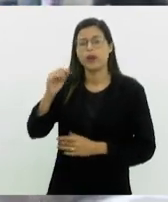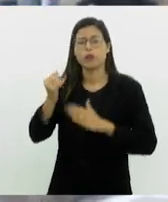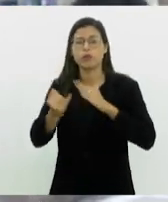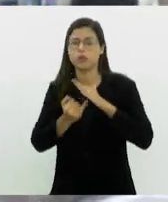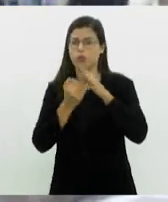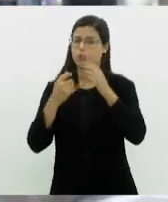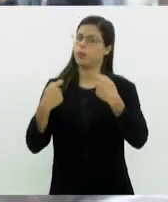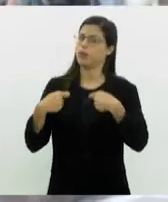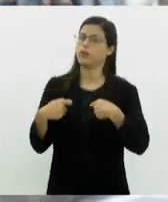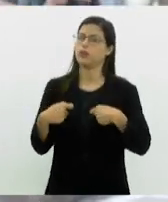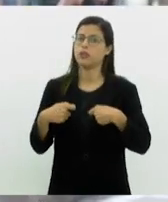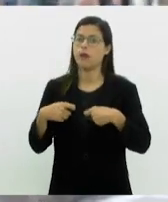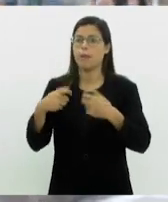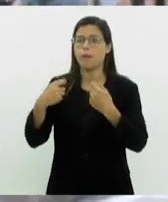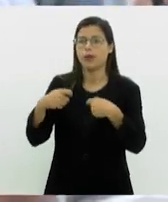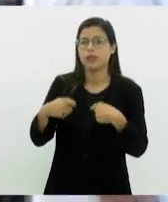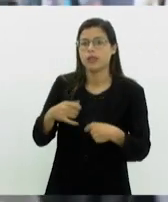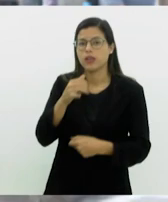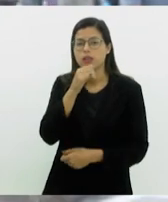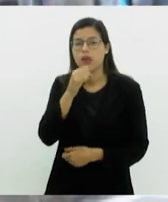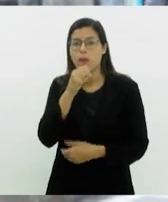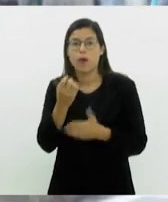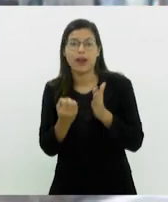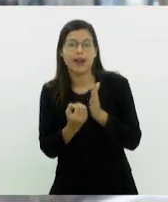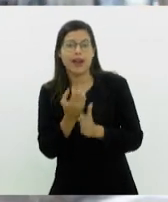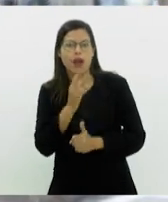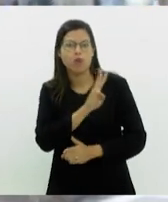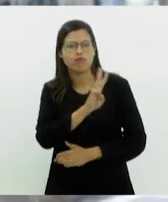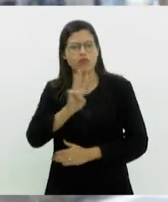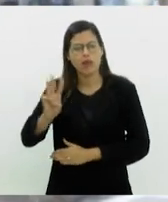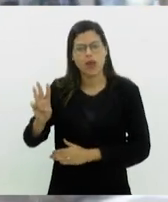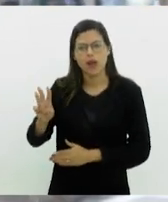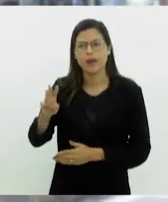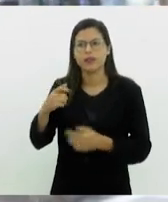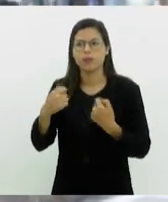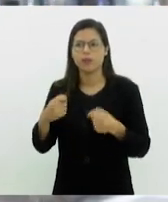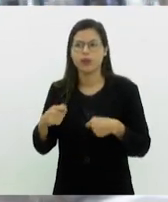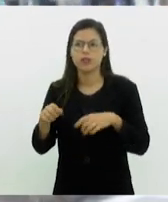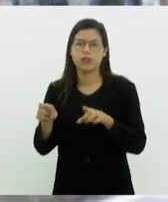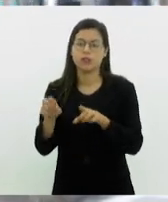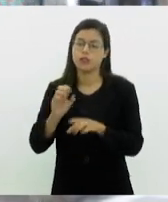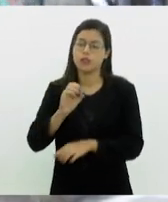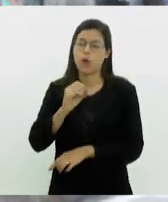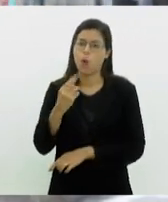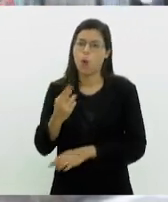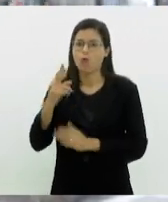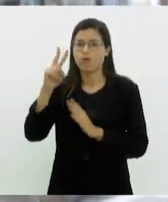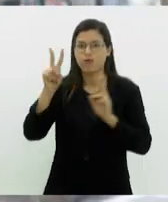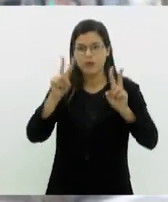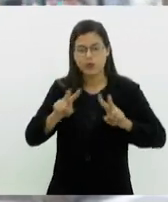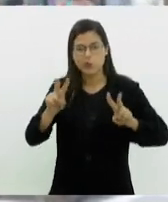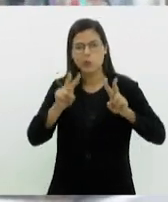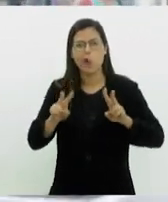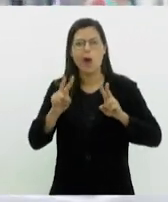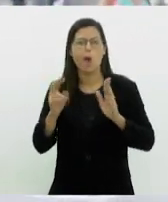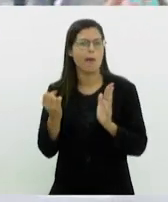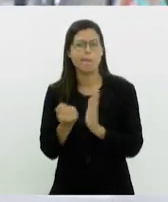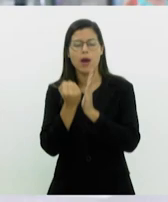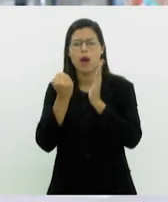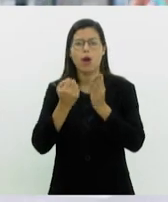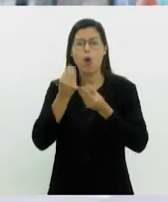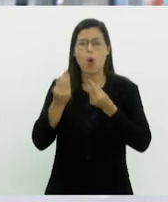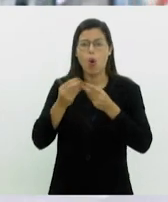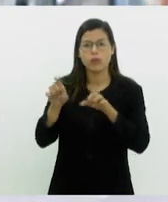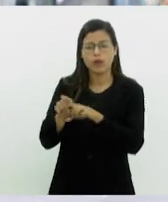Então, muitas das vezes a ONG precisa de uma criação de um site, a ONG precisa de uma identidade visual, ou até mesmo entender como se formalizar.